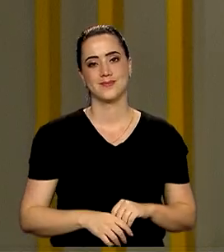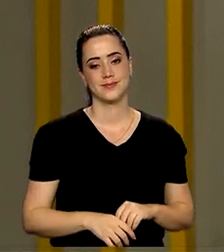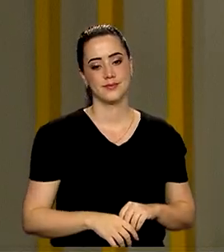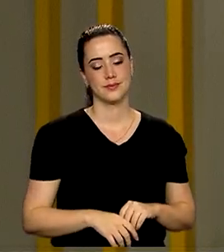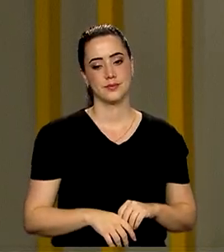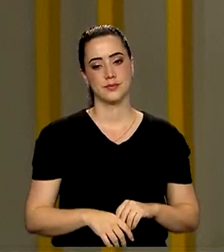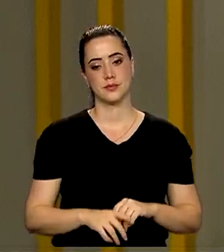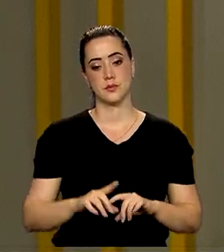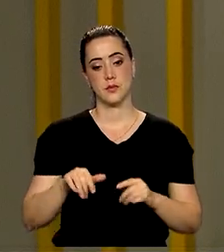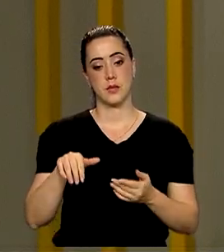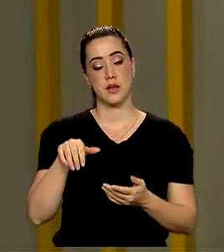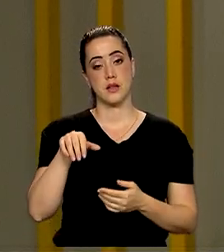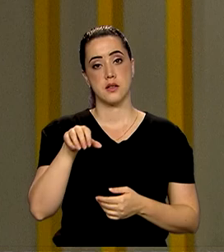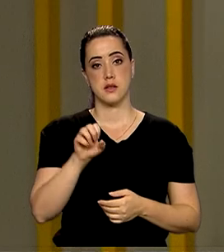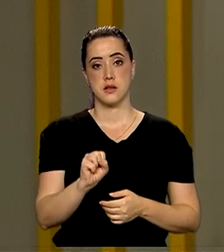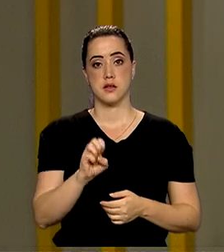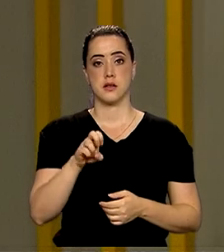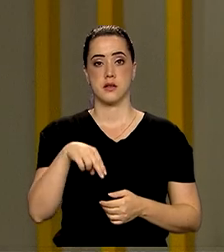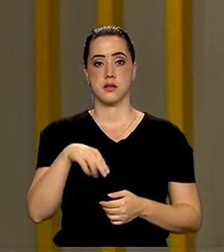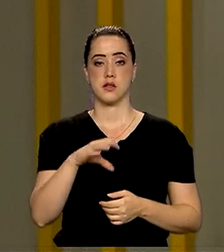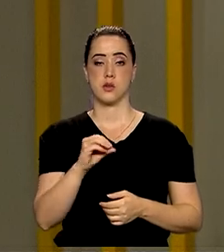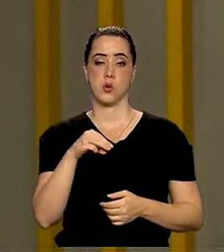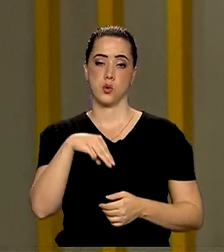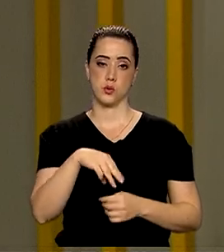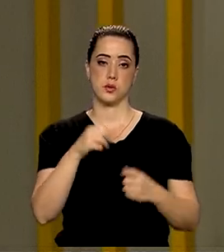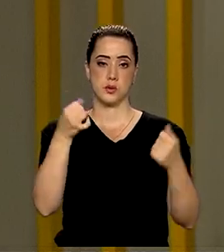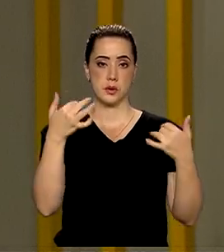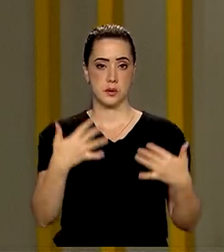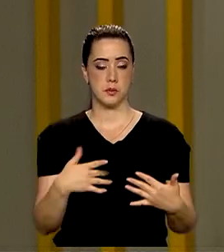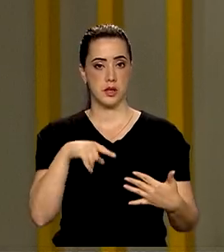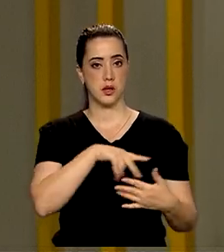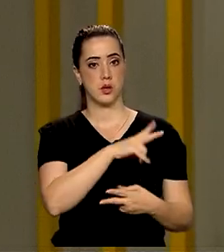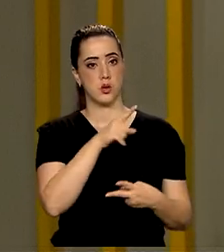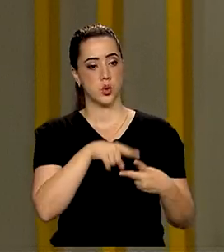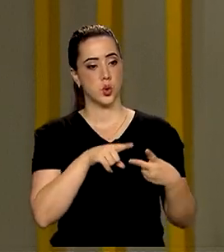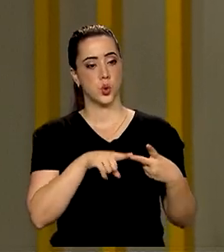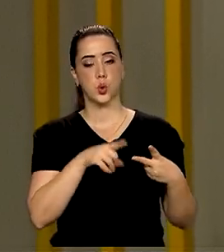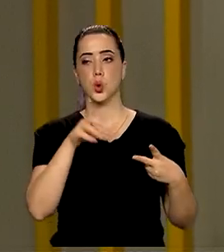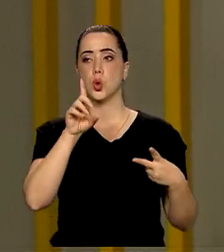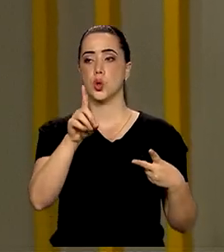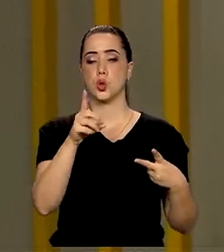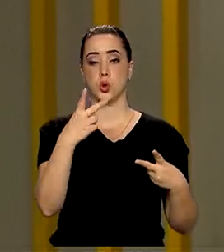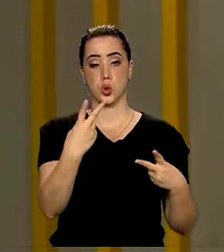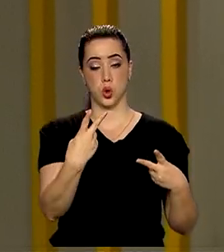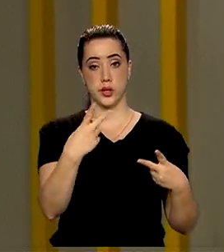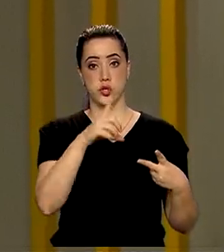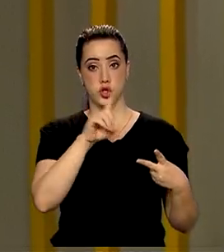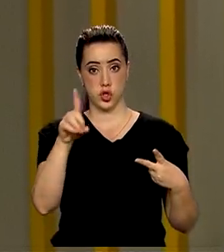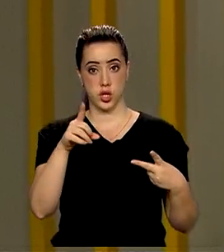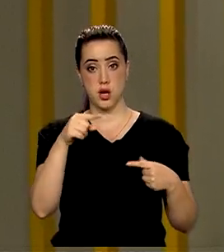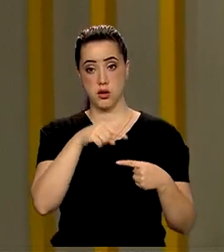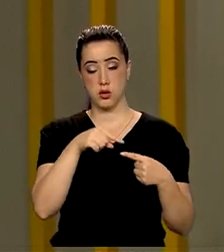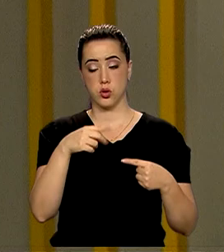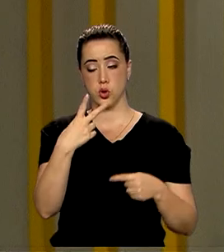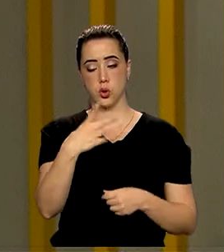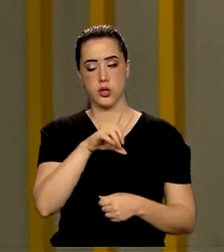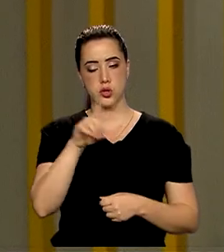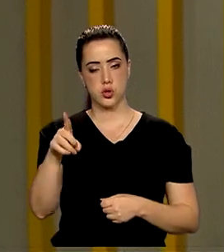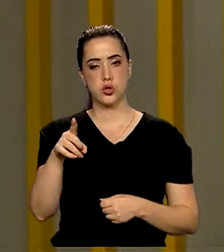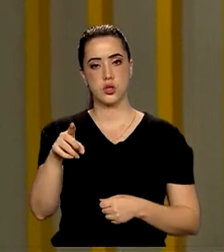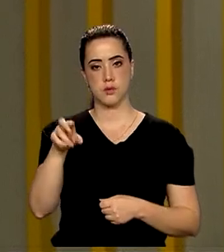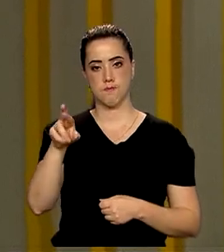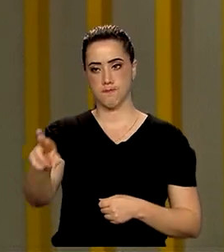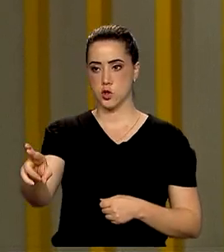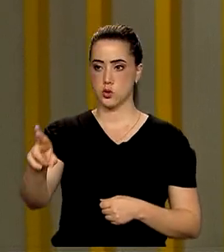A Secretaria Nacional do Consumidor, a Senacom, deu dois dias de prazo contados a partir do recebimento da notificação